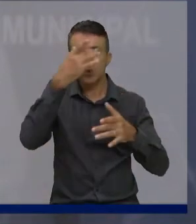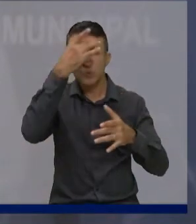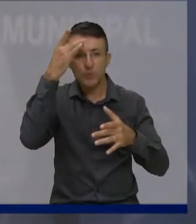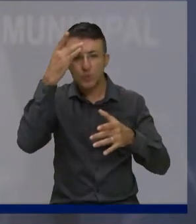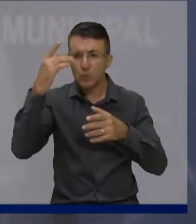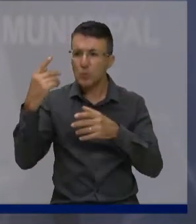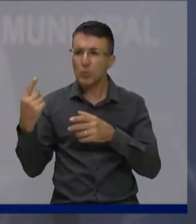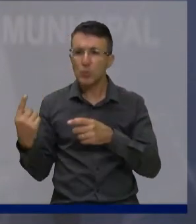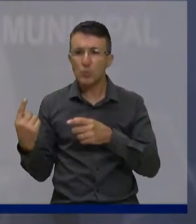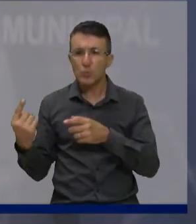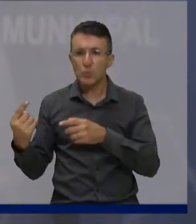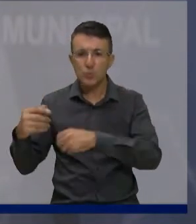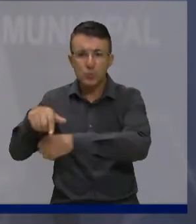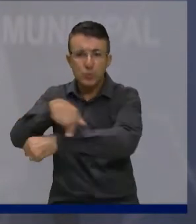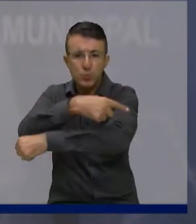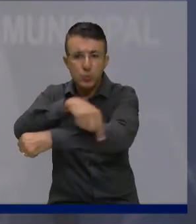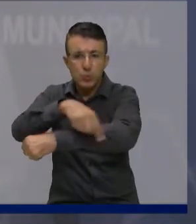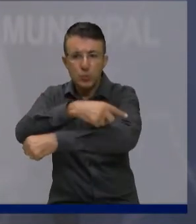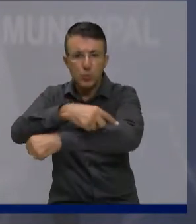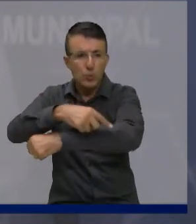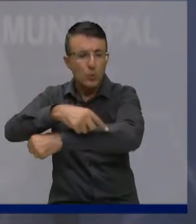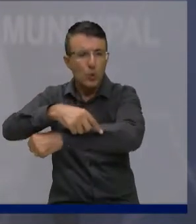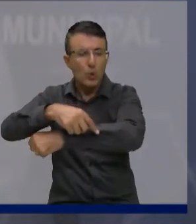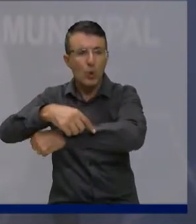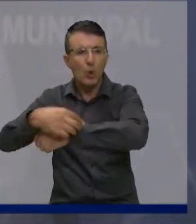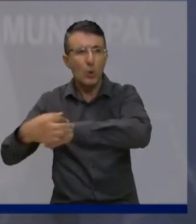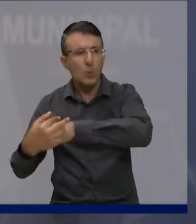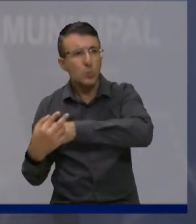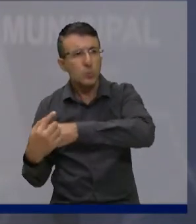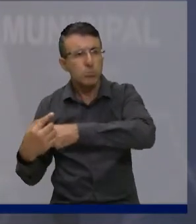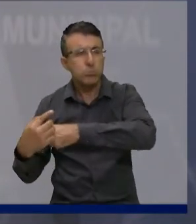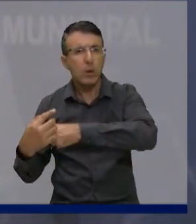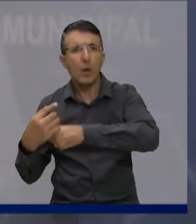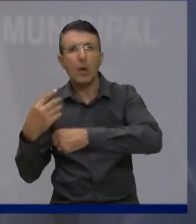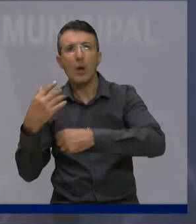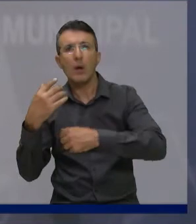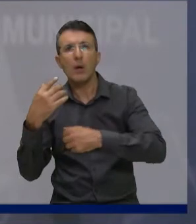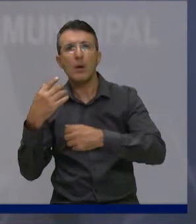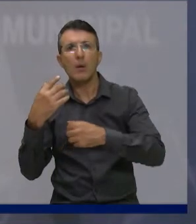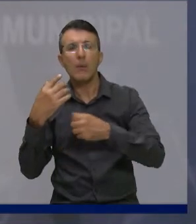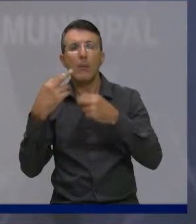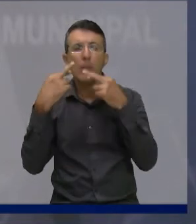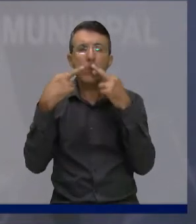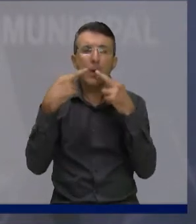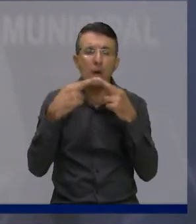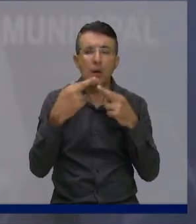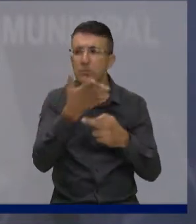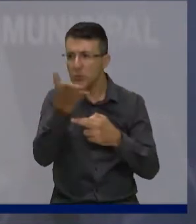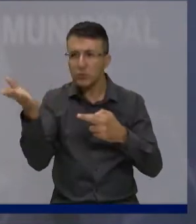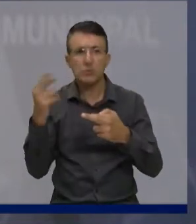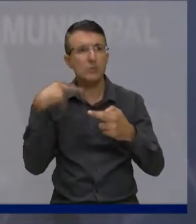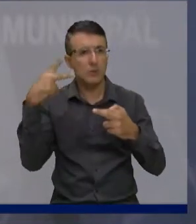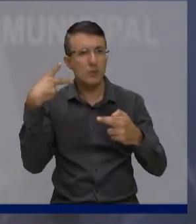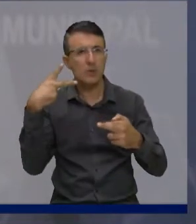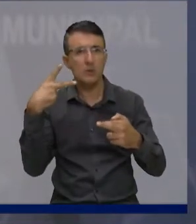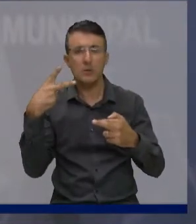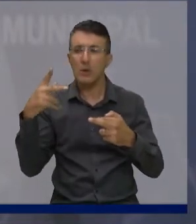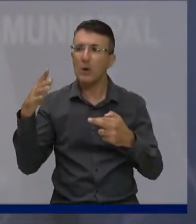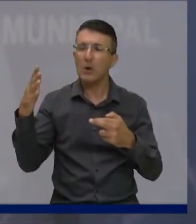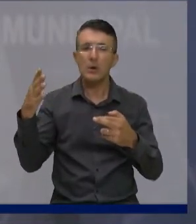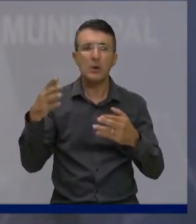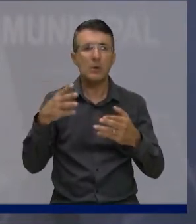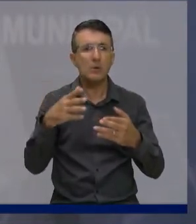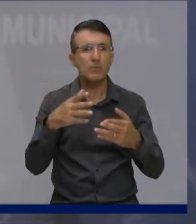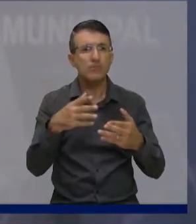possa juntos propor à Sabesp uma solução para os problemas que vem se repetindo várias